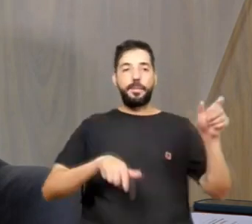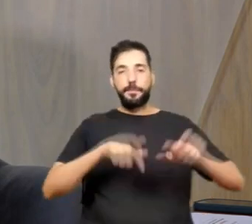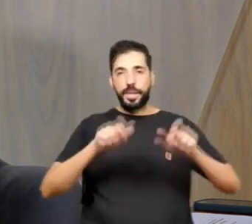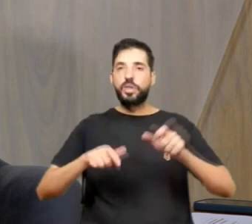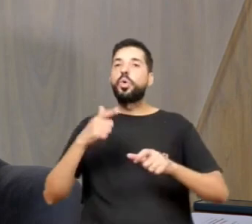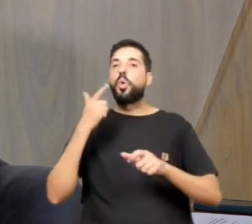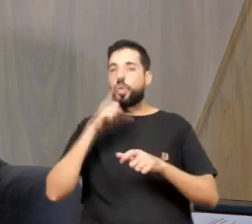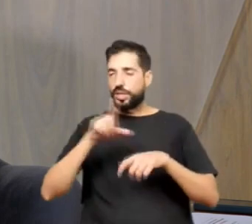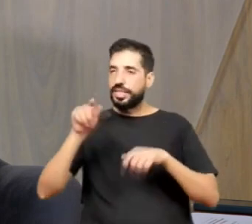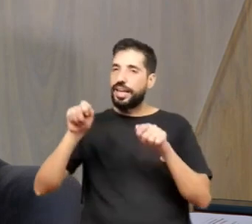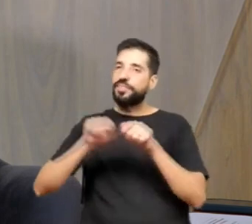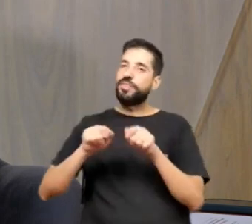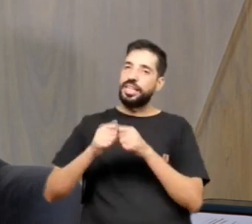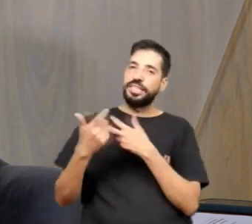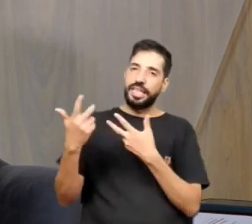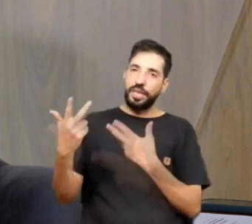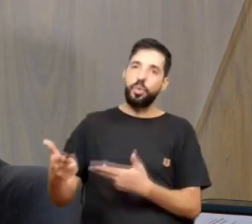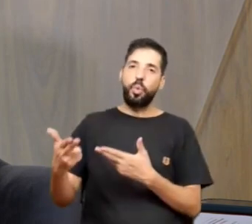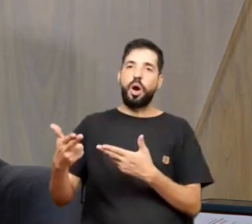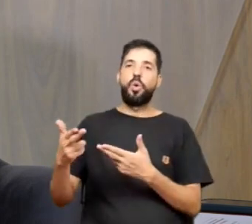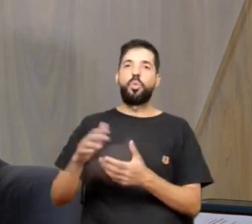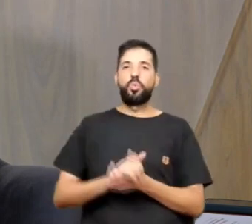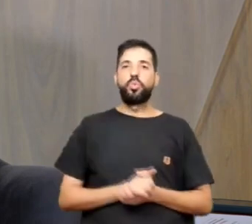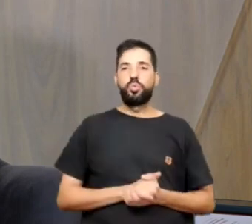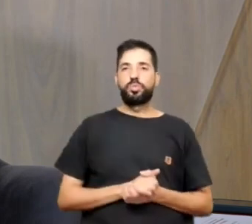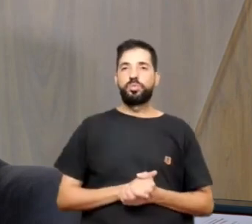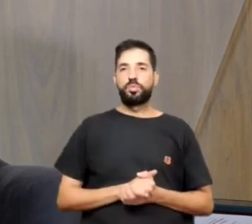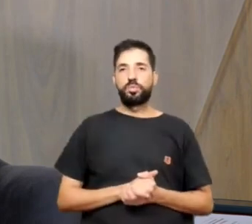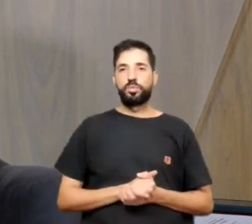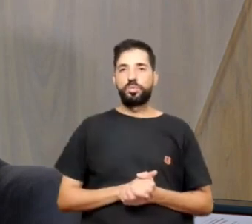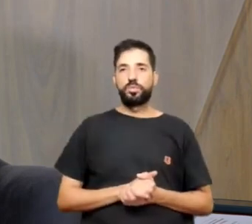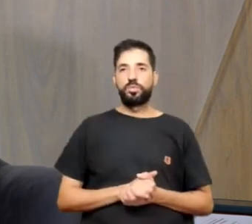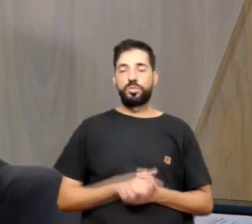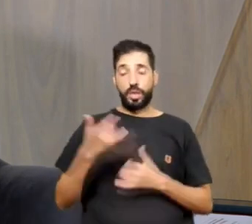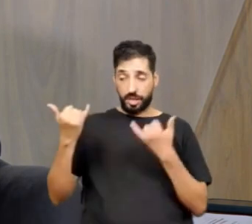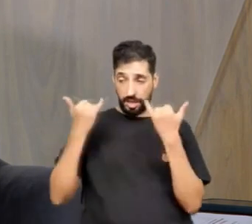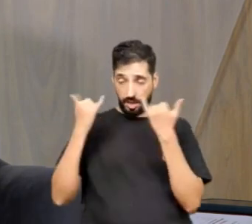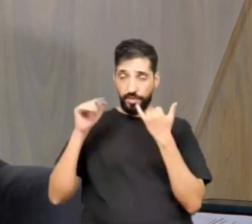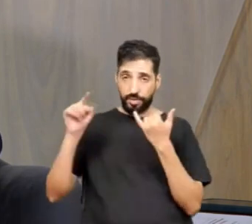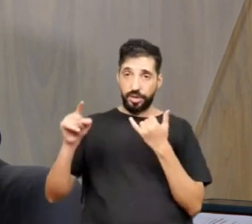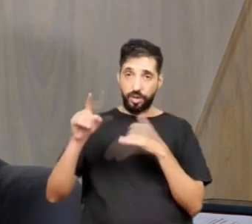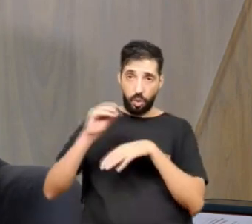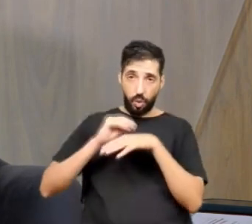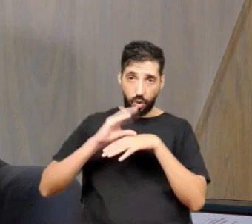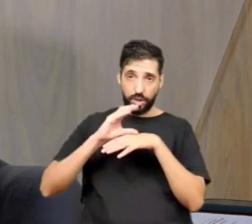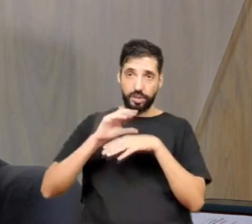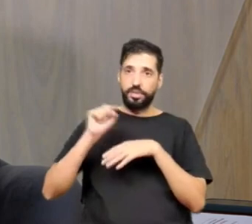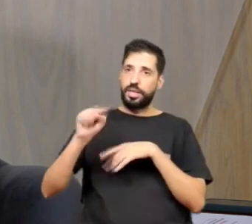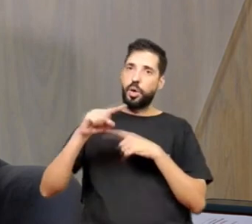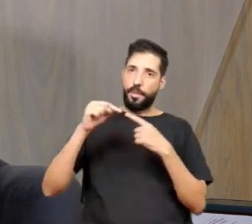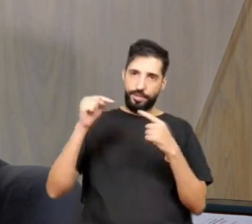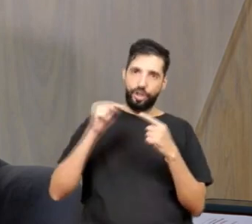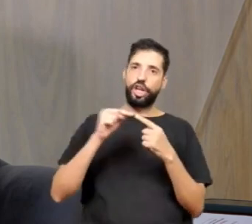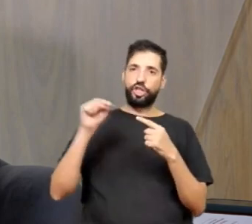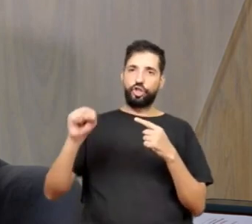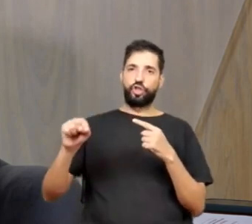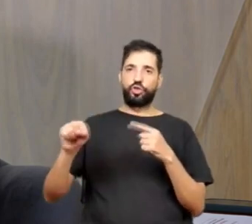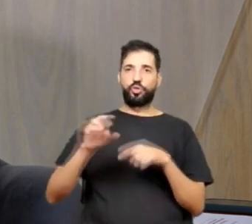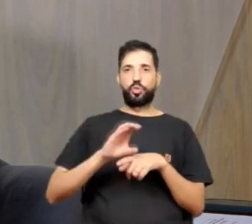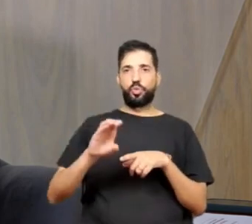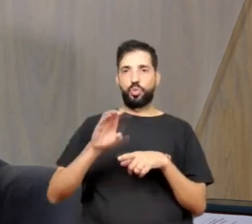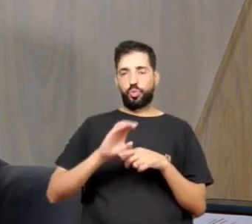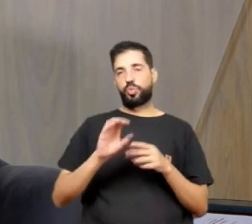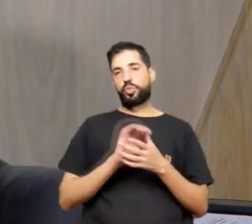essas informações, esse conhecimento, esse objetivo do curso. E,